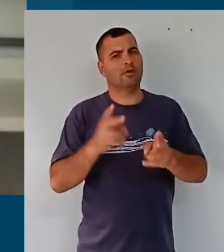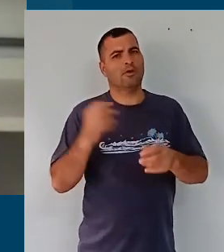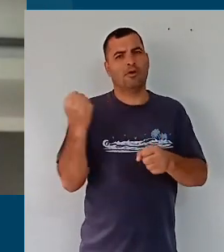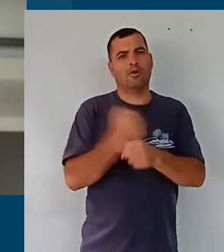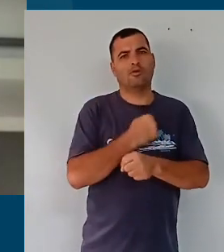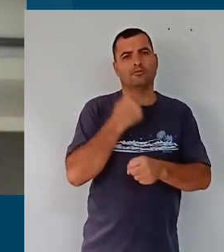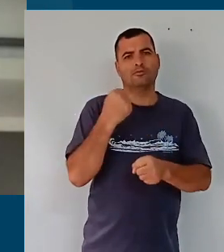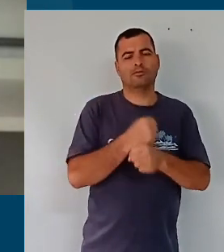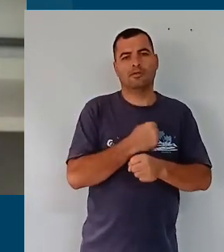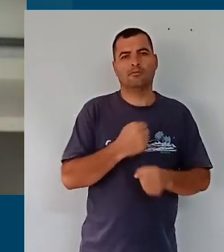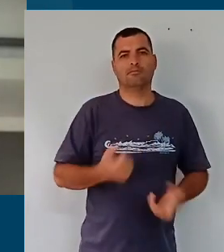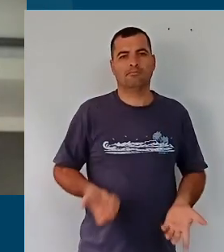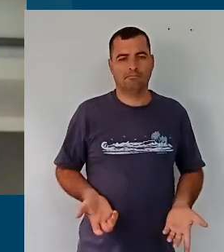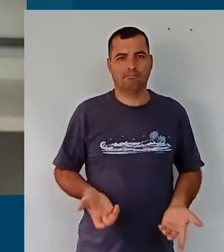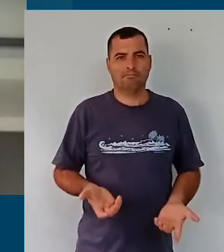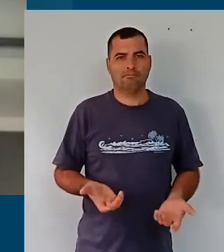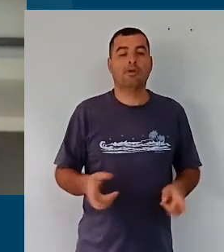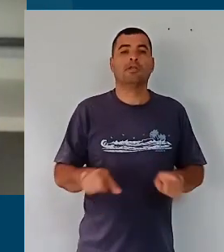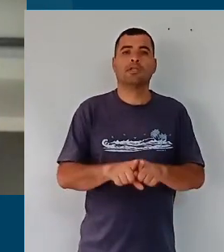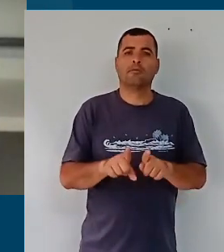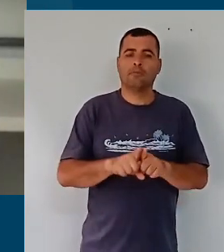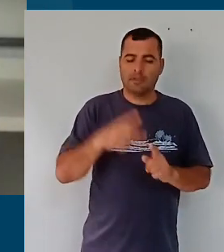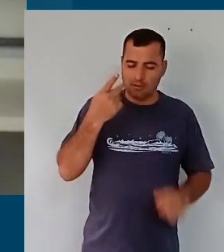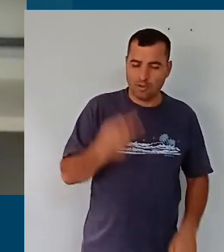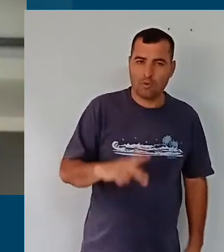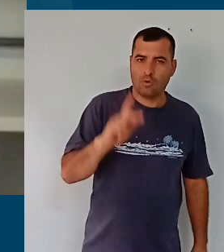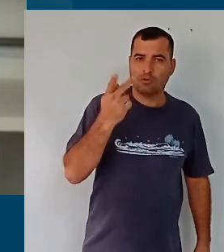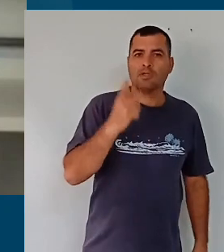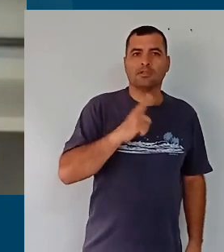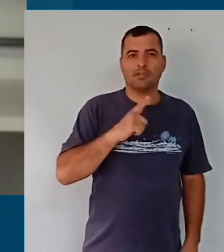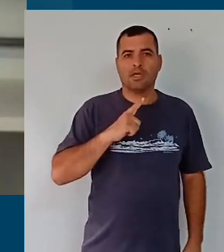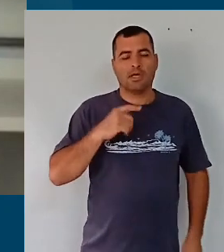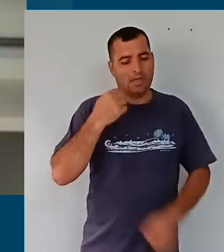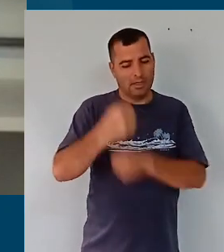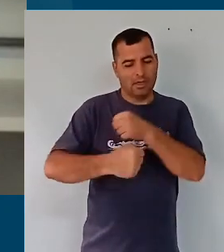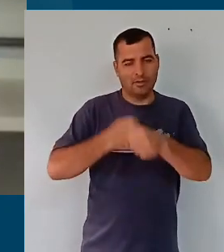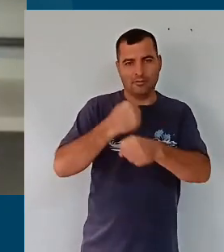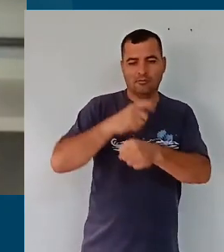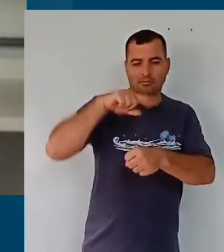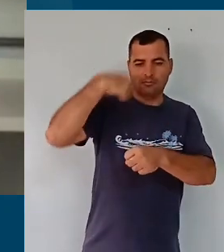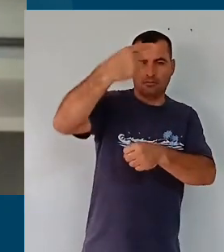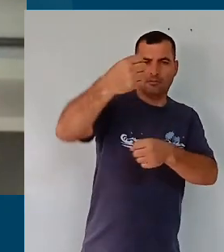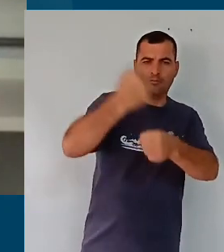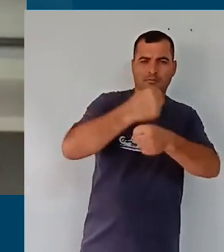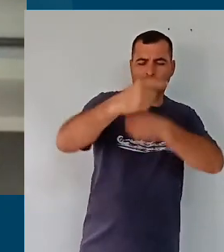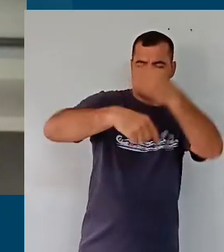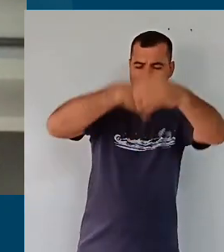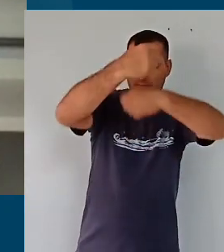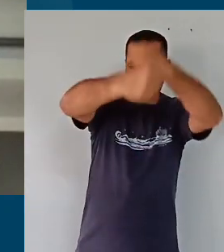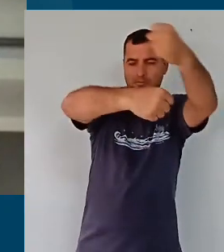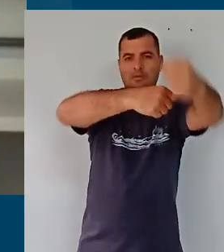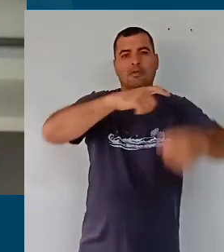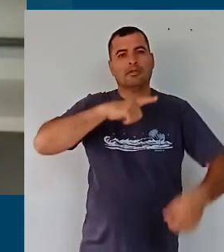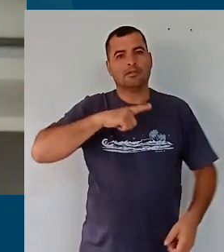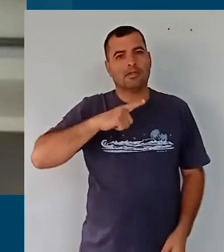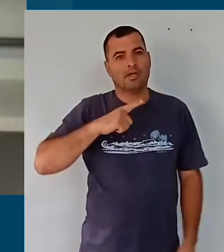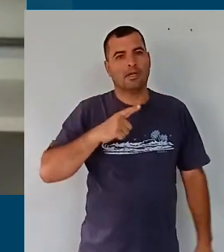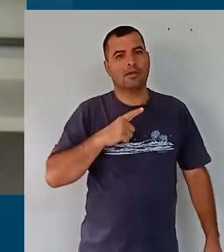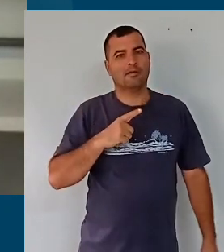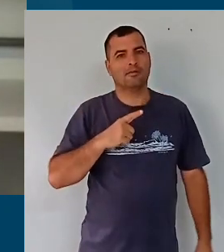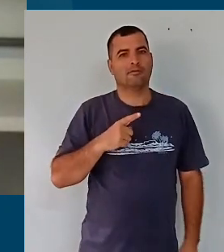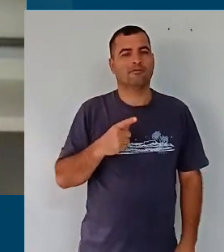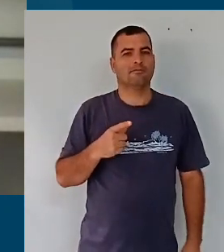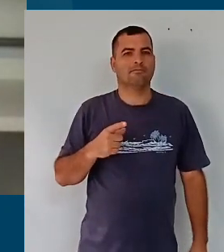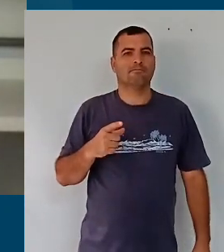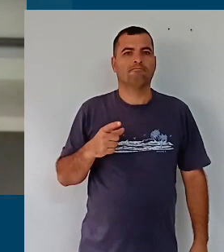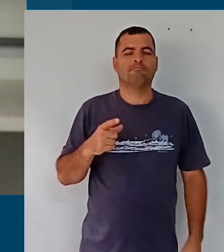construção, muito daquilo que o município fará nos próximos anos em termos de atividades formativas, terão como